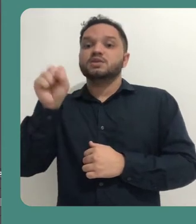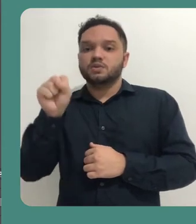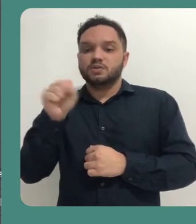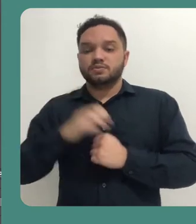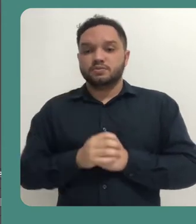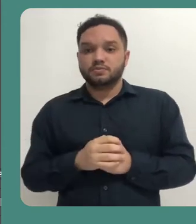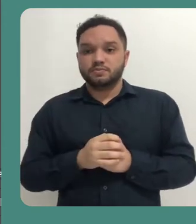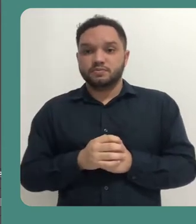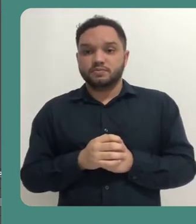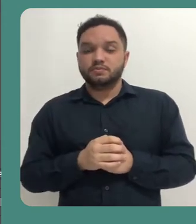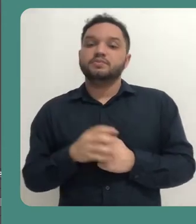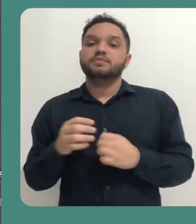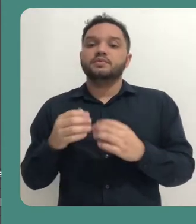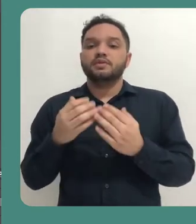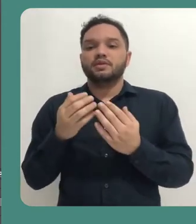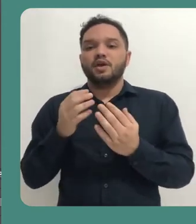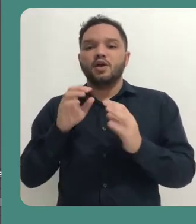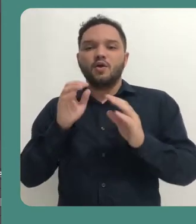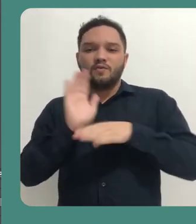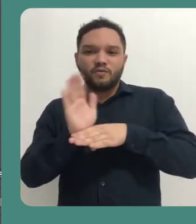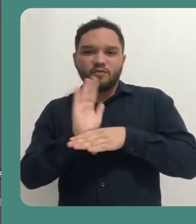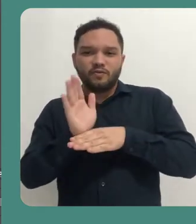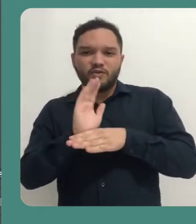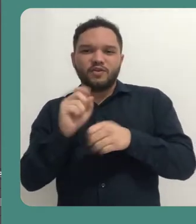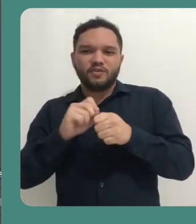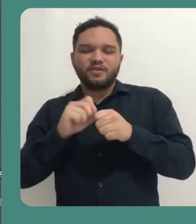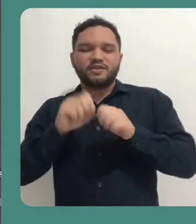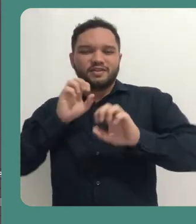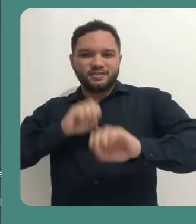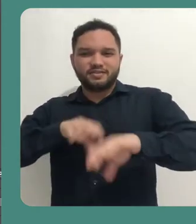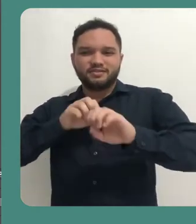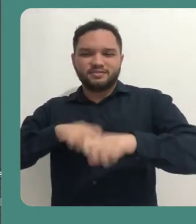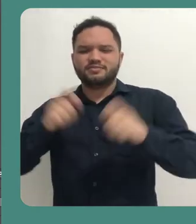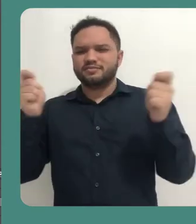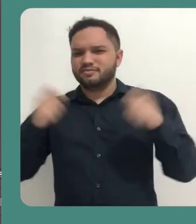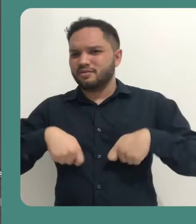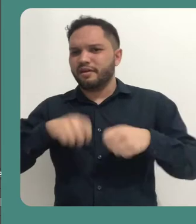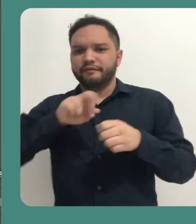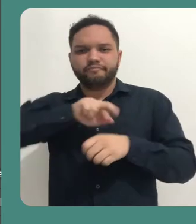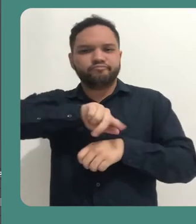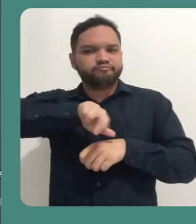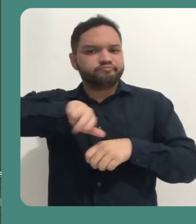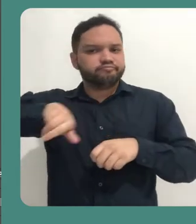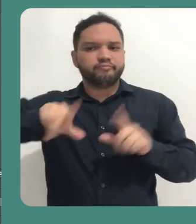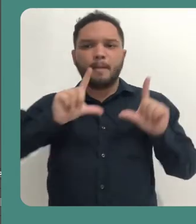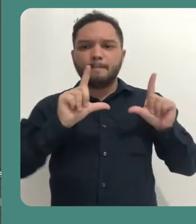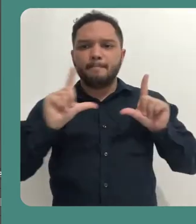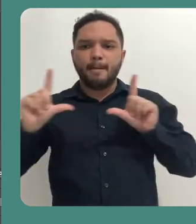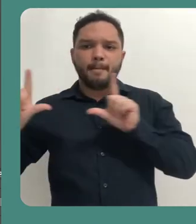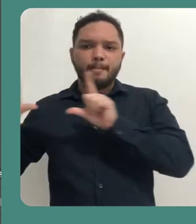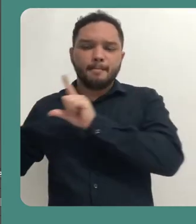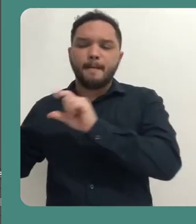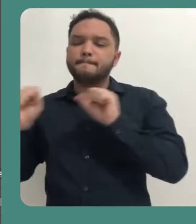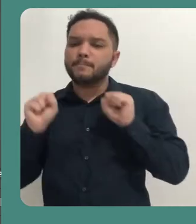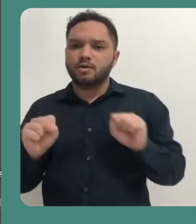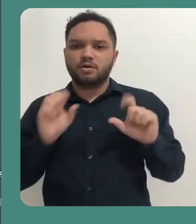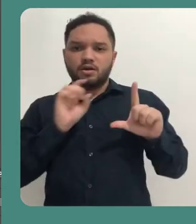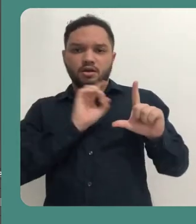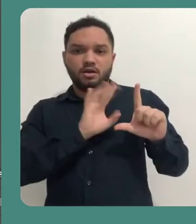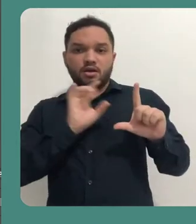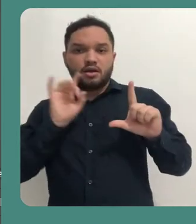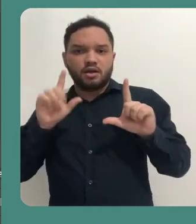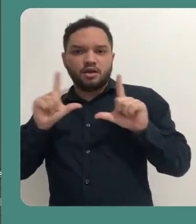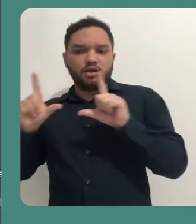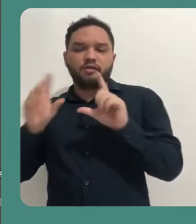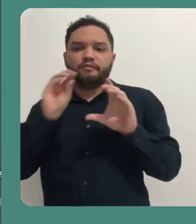A criação de vídeo-aulas dentro do OBS Studio consiste em você criar diferentes cenas e em cada cena você pode